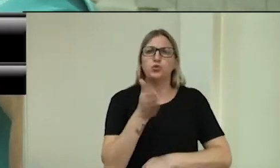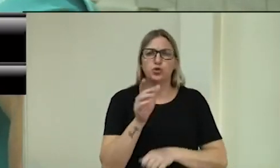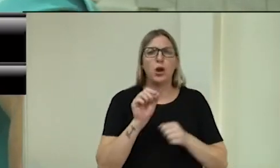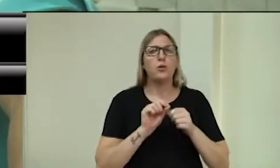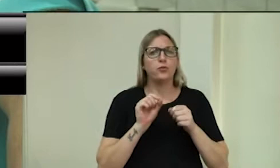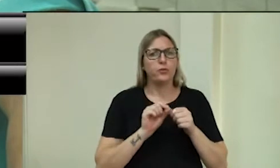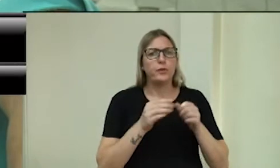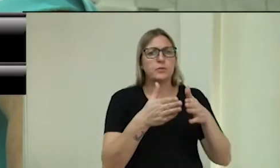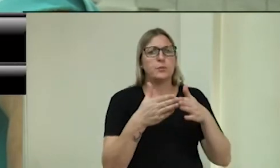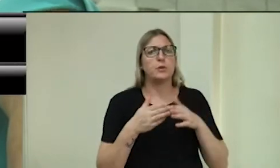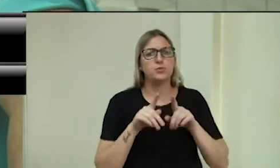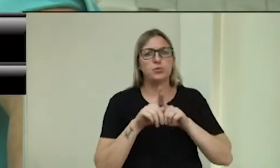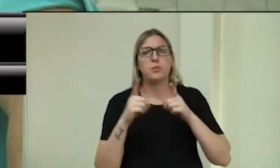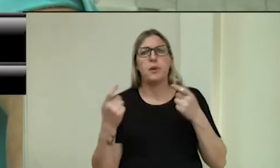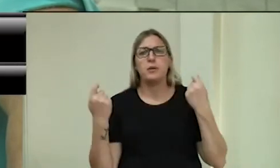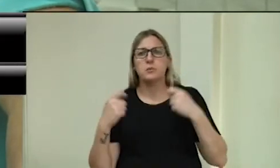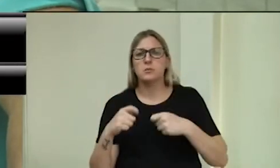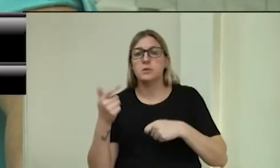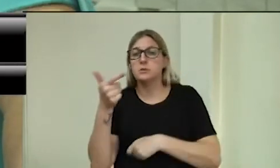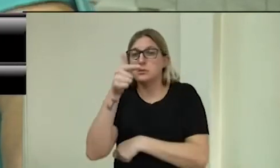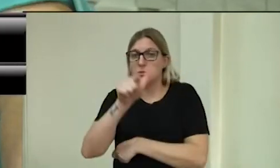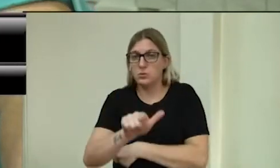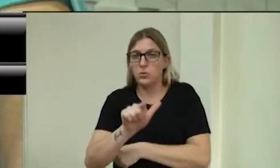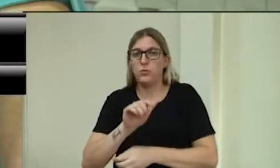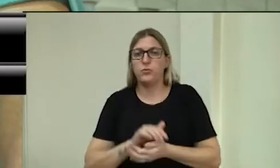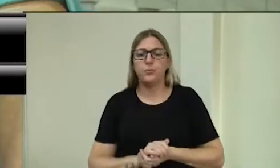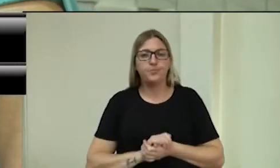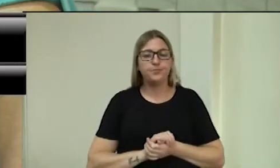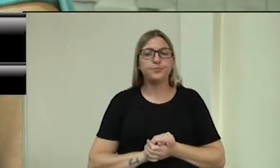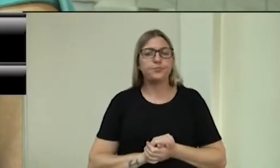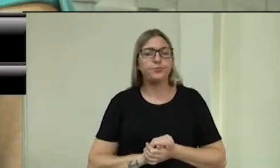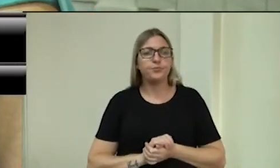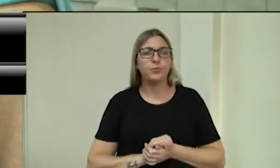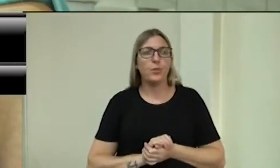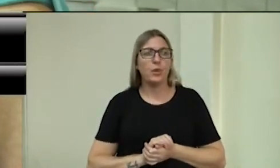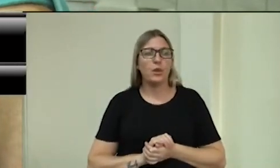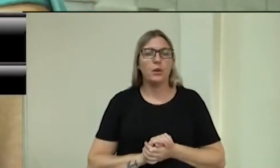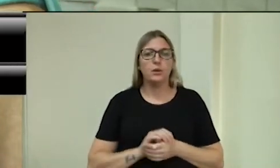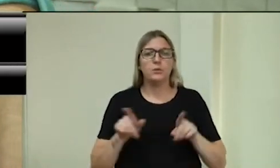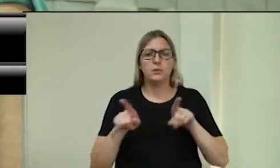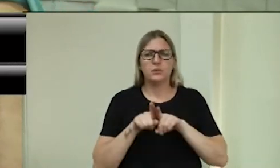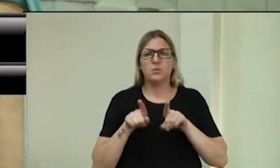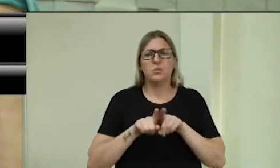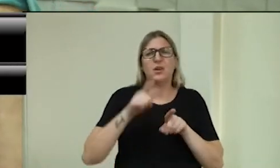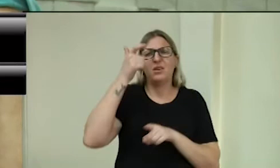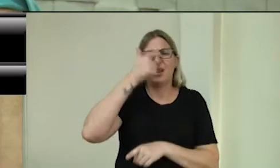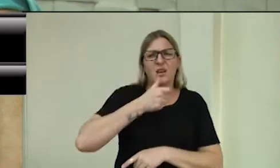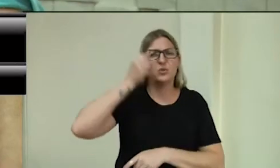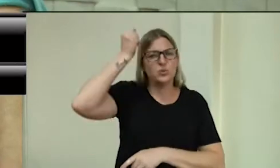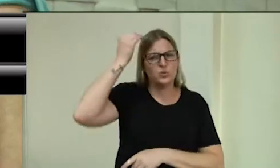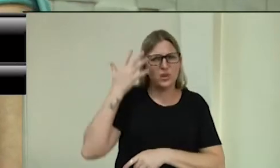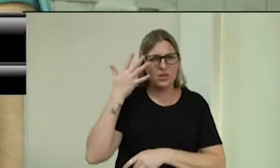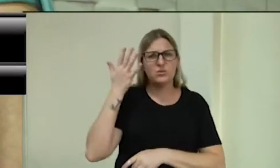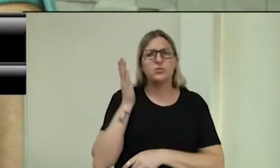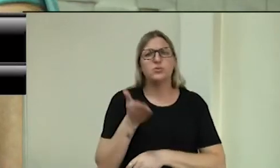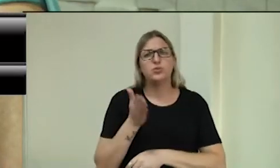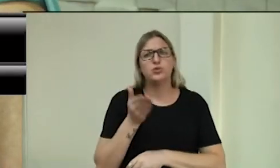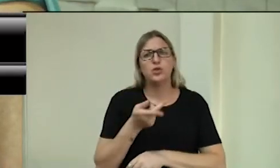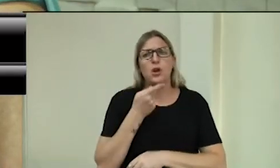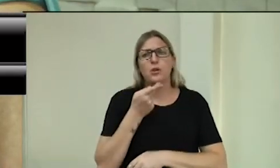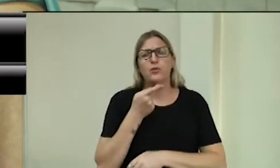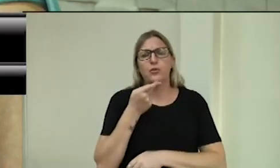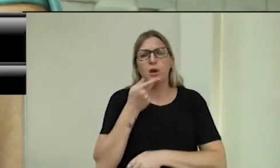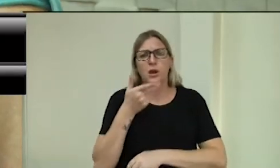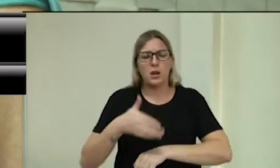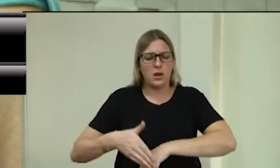solicitar. Também temos, acho que o Nadir acabou falando dessa rua que tu vai ali onde